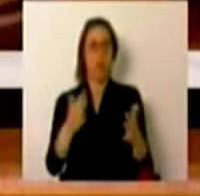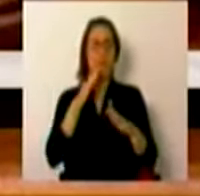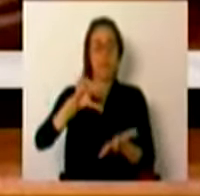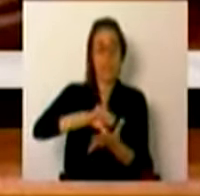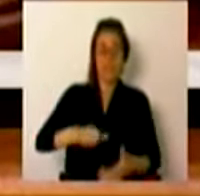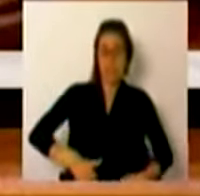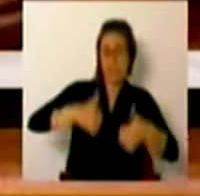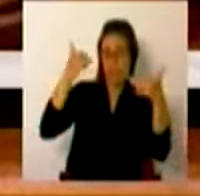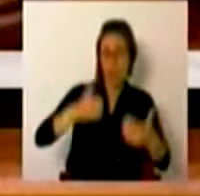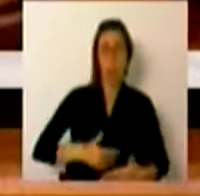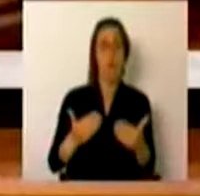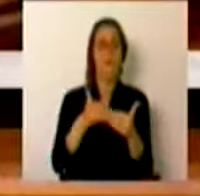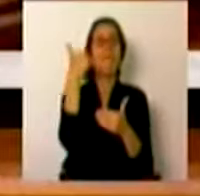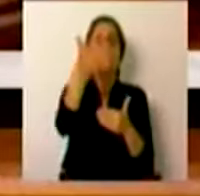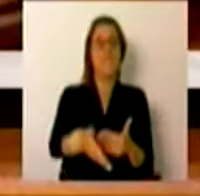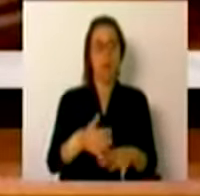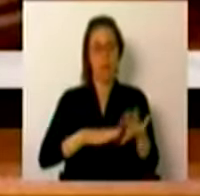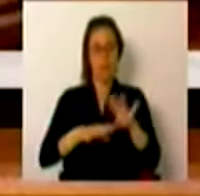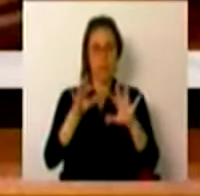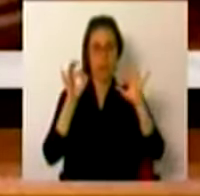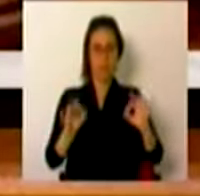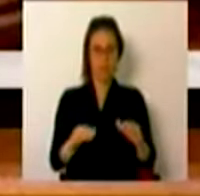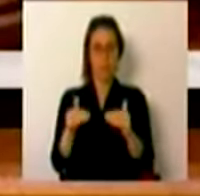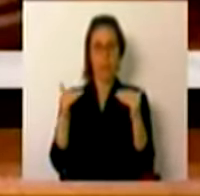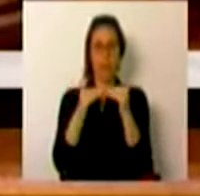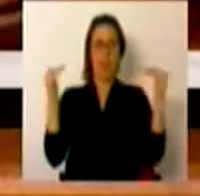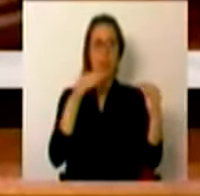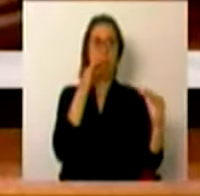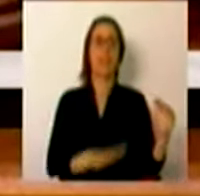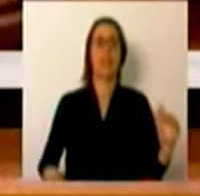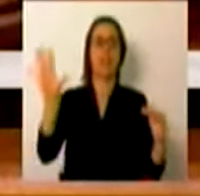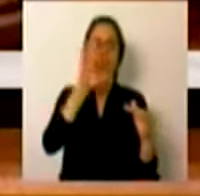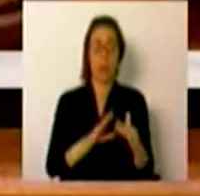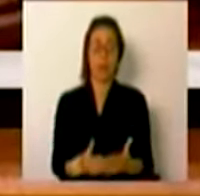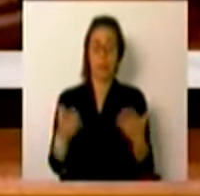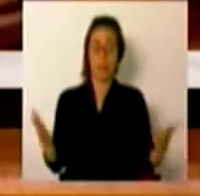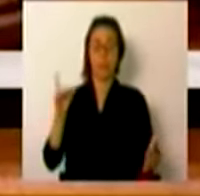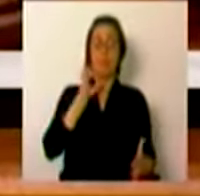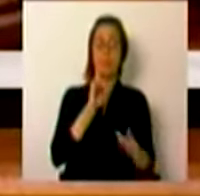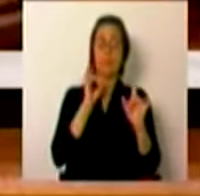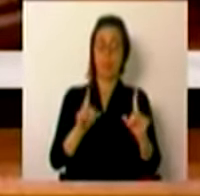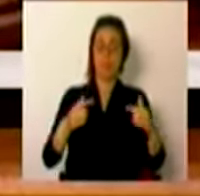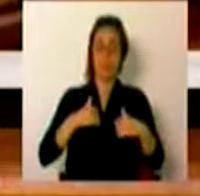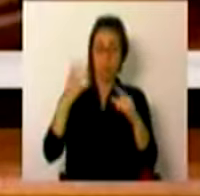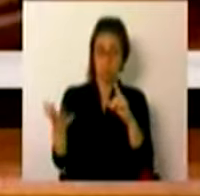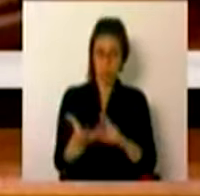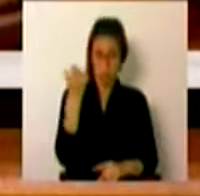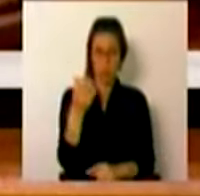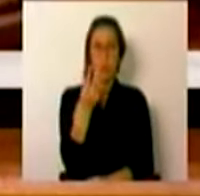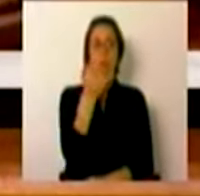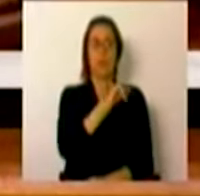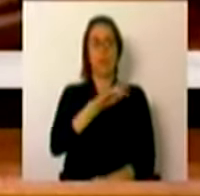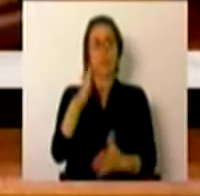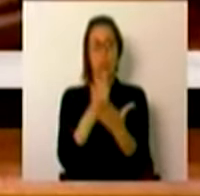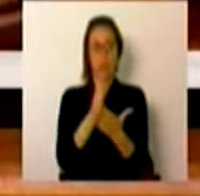centros urbanos ou fora deles, realizando a tal equidade territorial. Por isso, é tão importante termos conseguido chegar a mais de duas